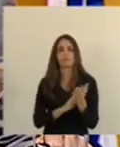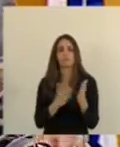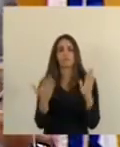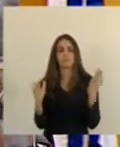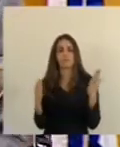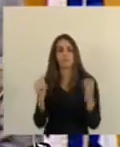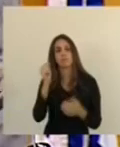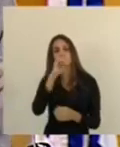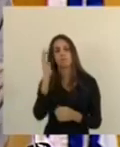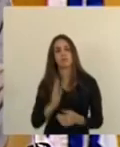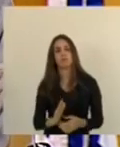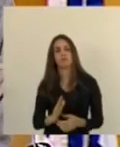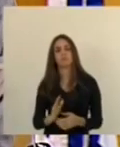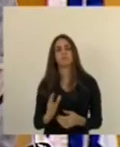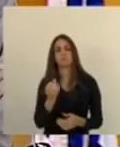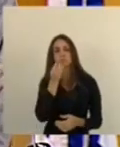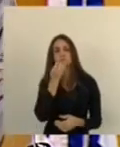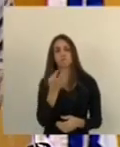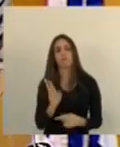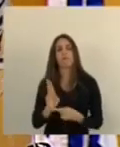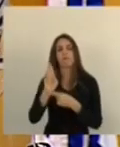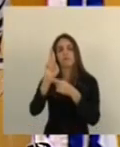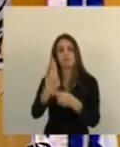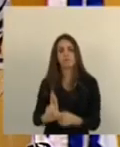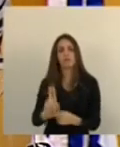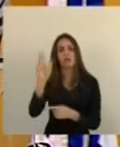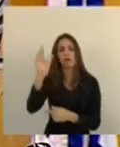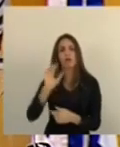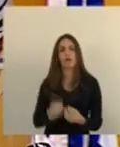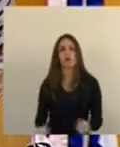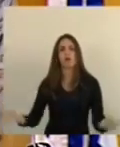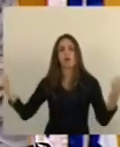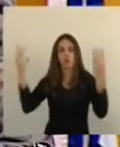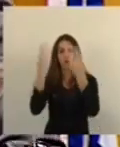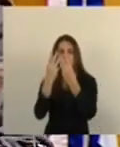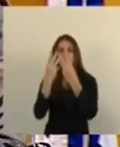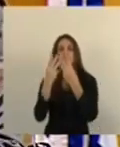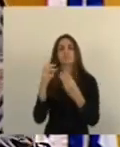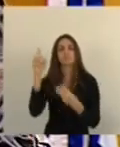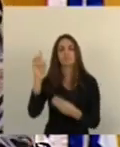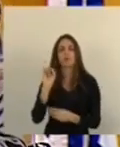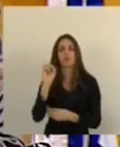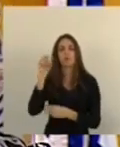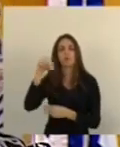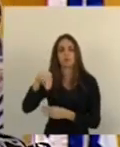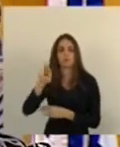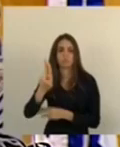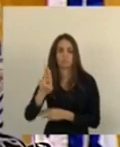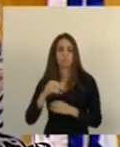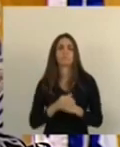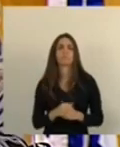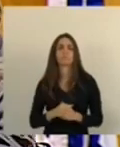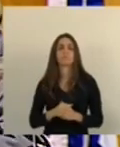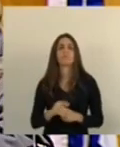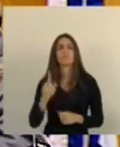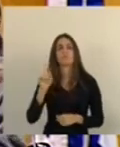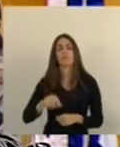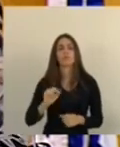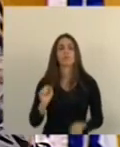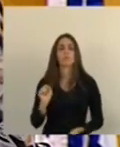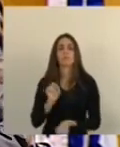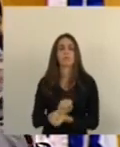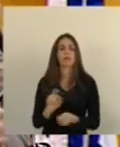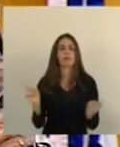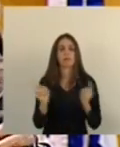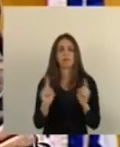Brasil muito bem representado na ONU organização das nações unidas o Brasil não para